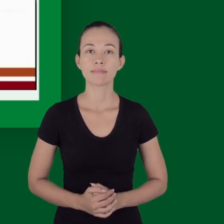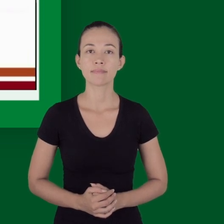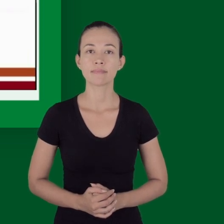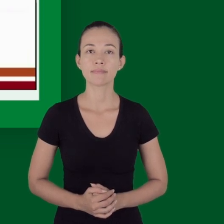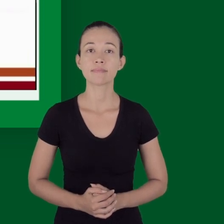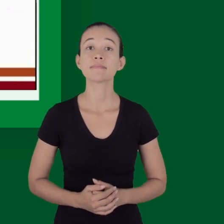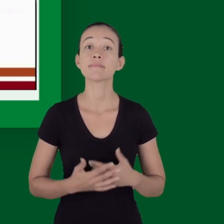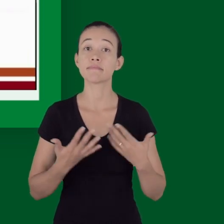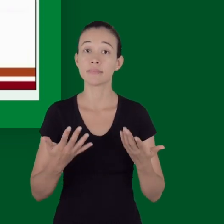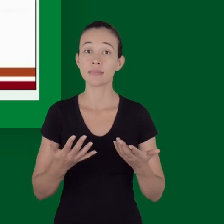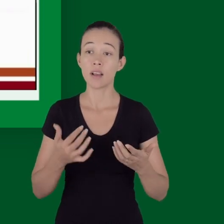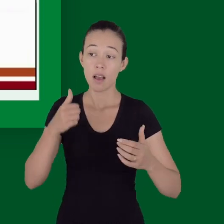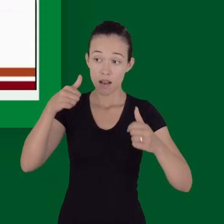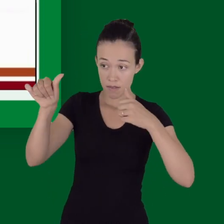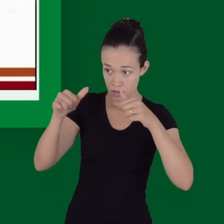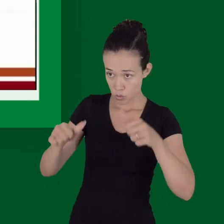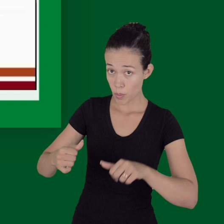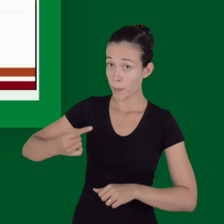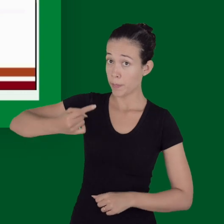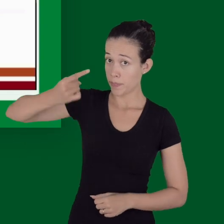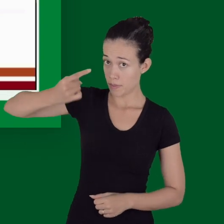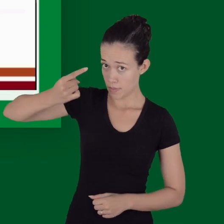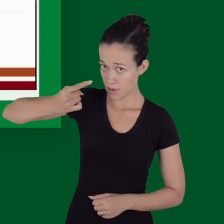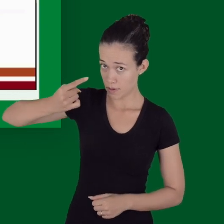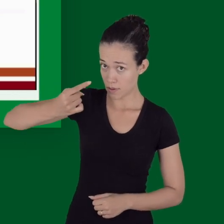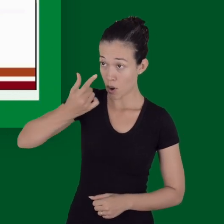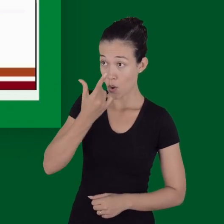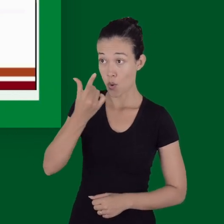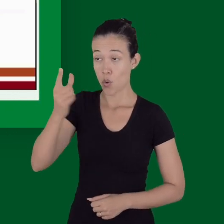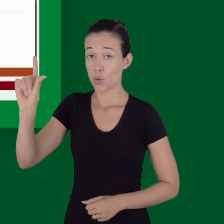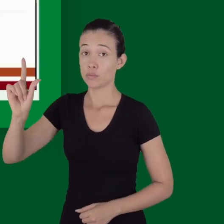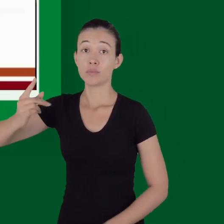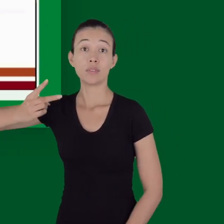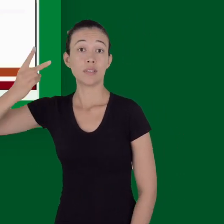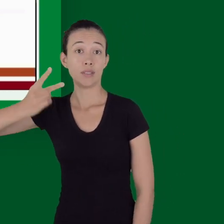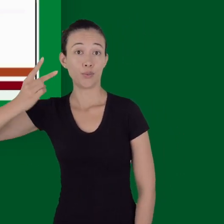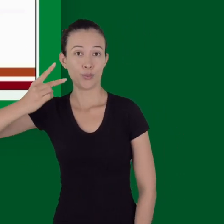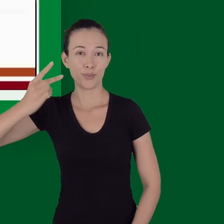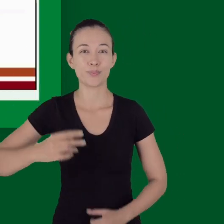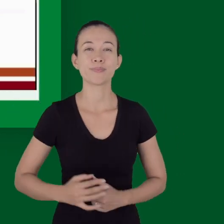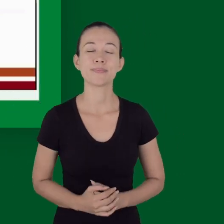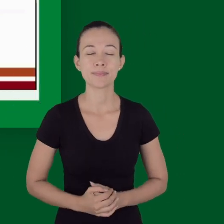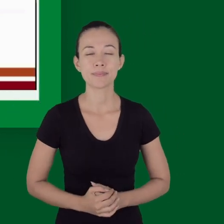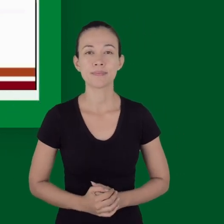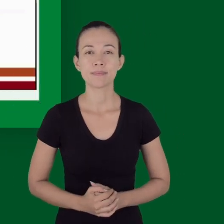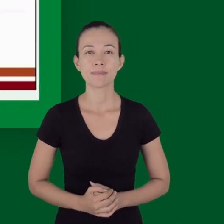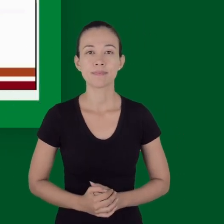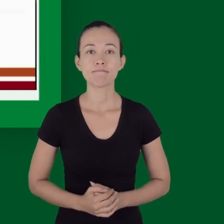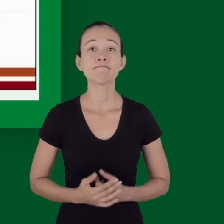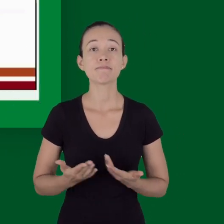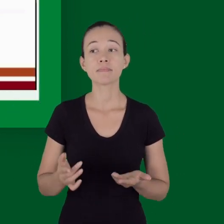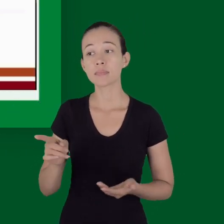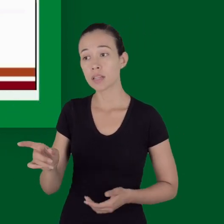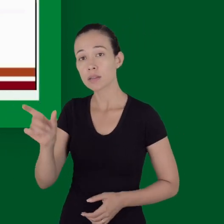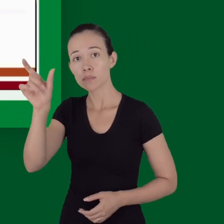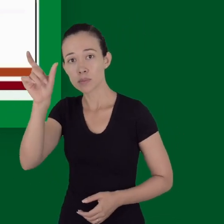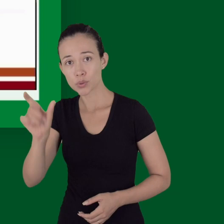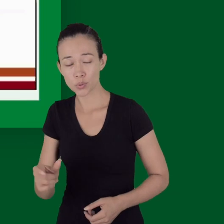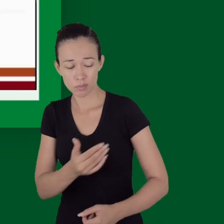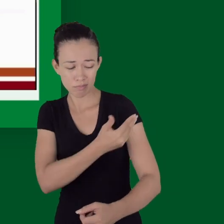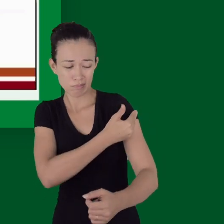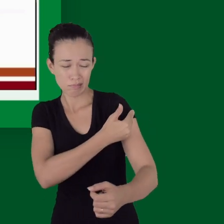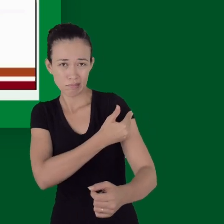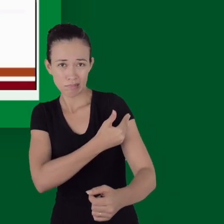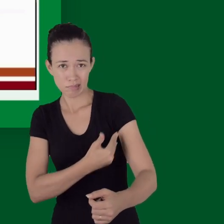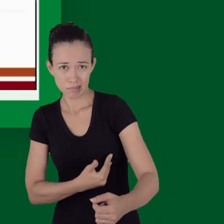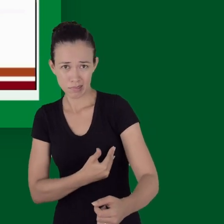Tinha, então, saindo da avaliação primária para uma avaliação secundária, né. As lesões dos pacientes, elas